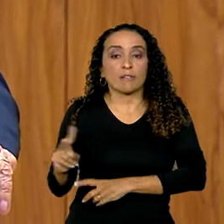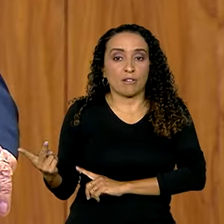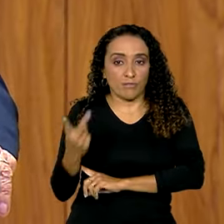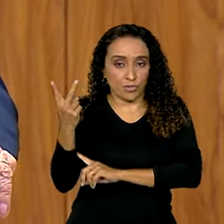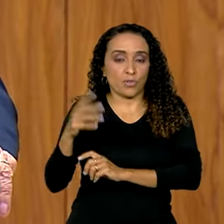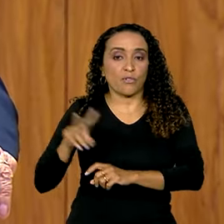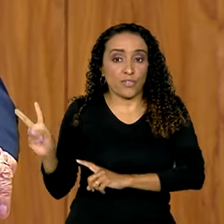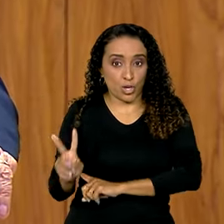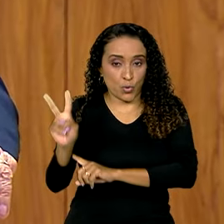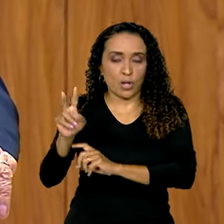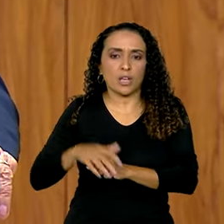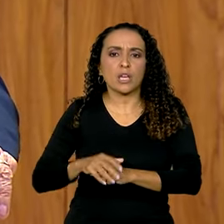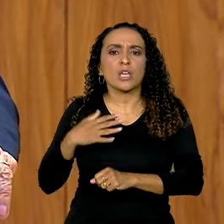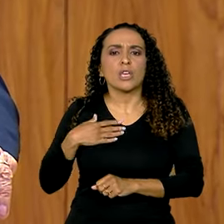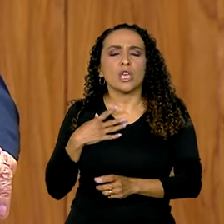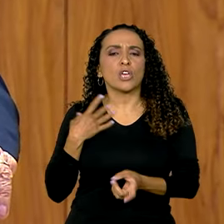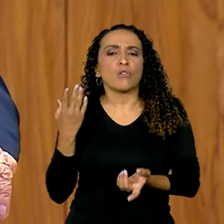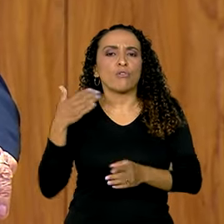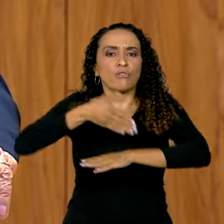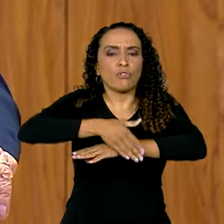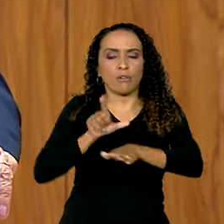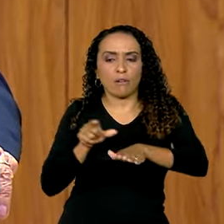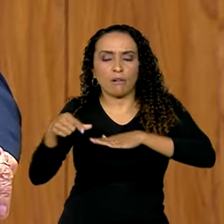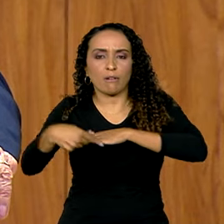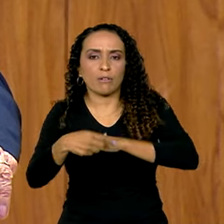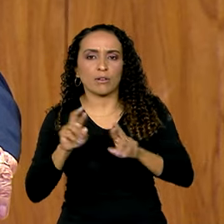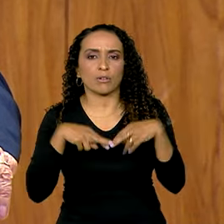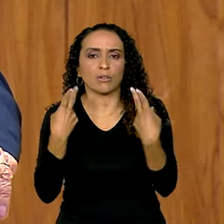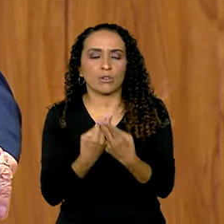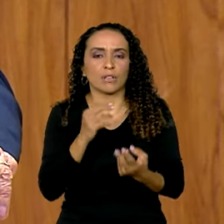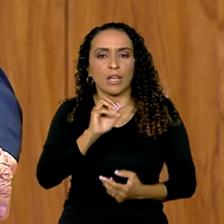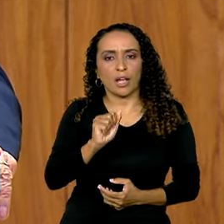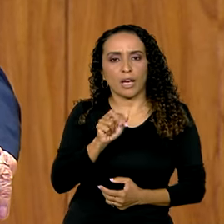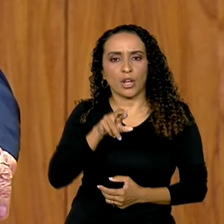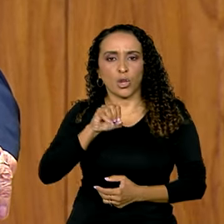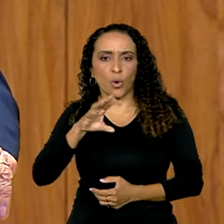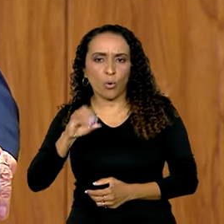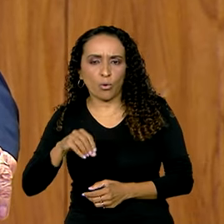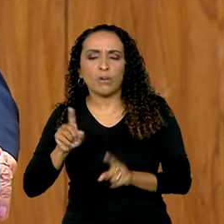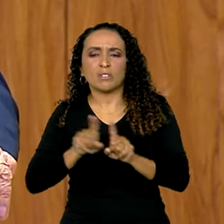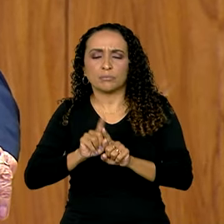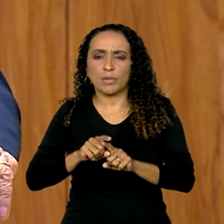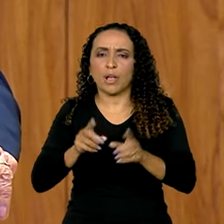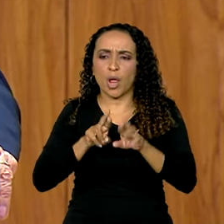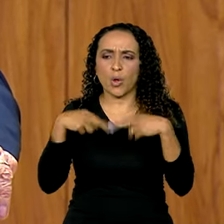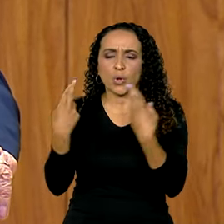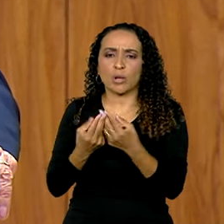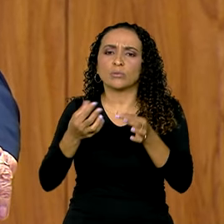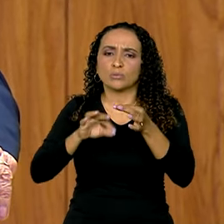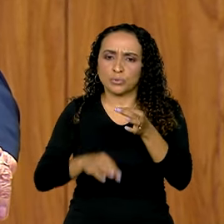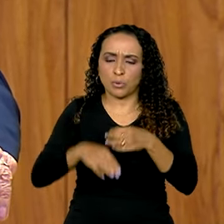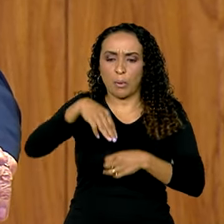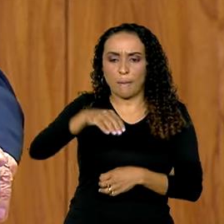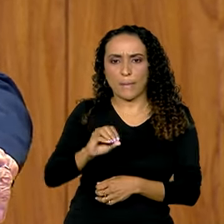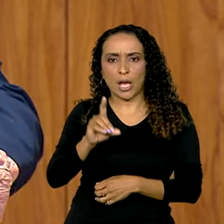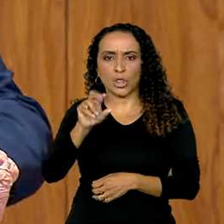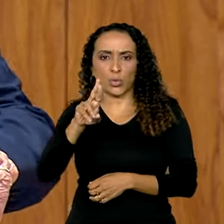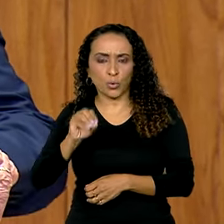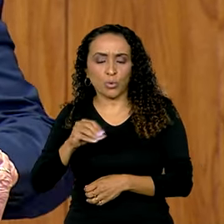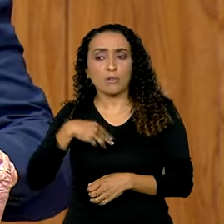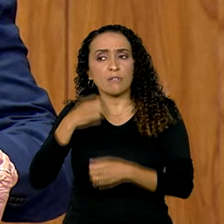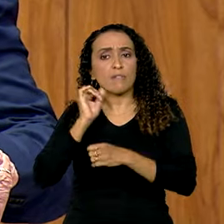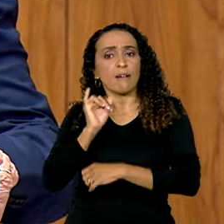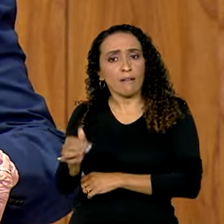com o Maduro na Guiana, numa reunião do Caricom, e tive uma longa reunião com o Maduro. E disse para